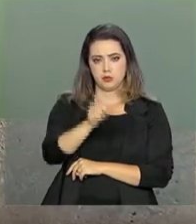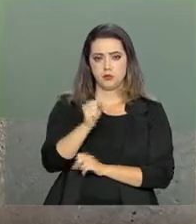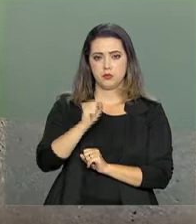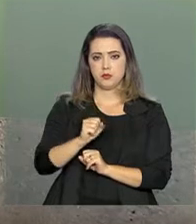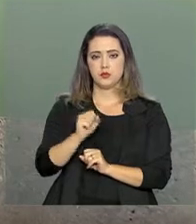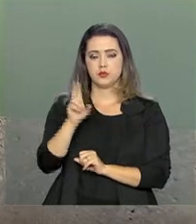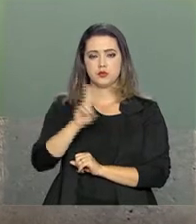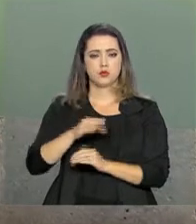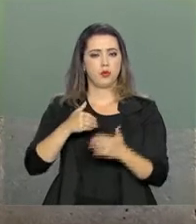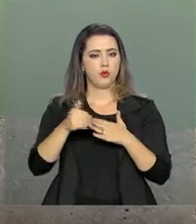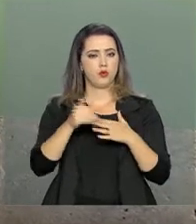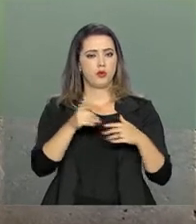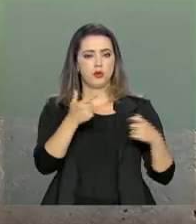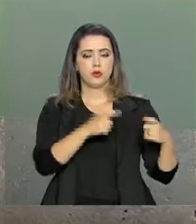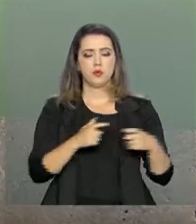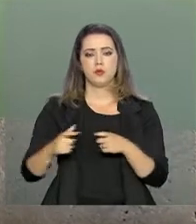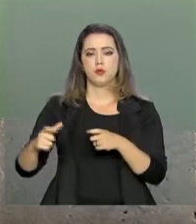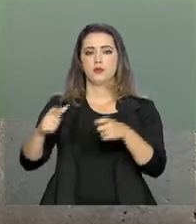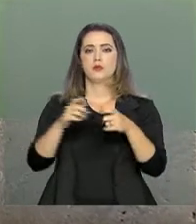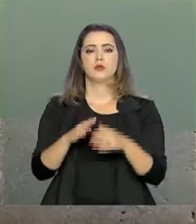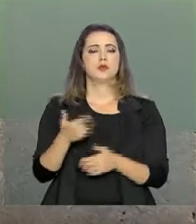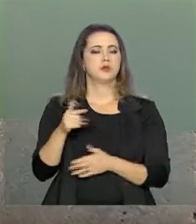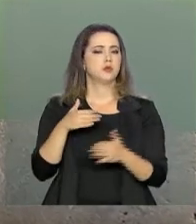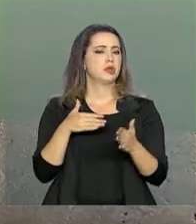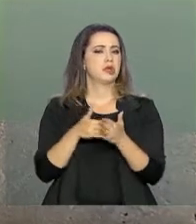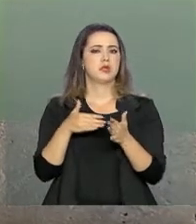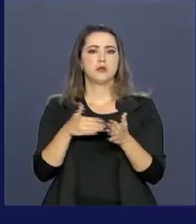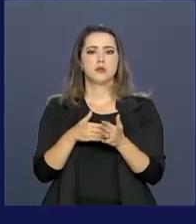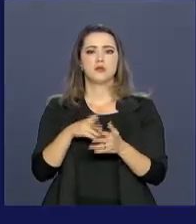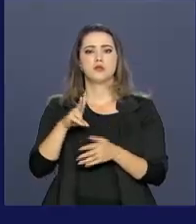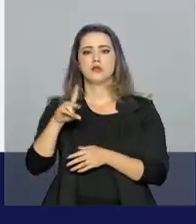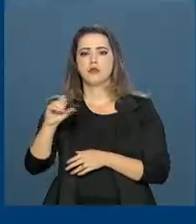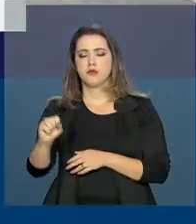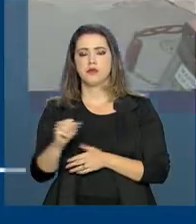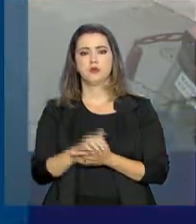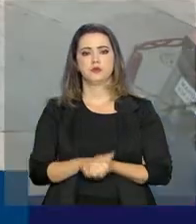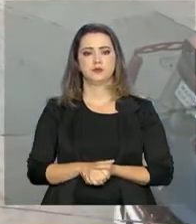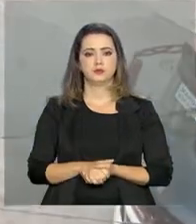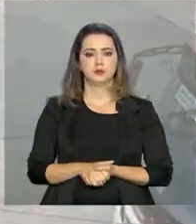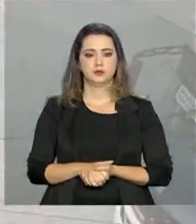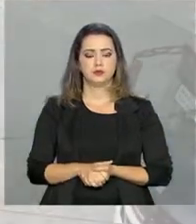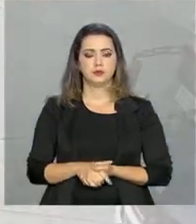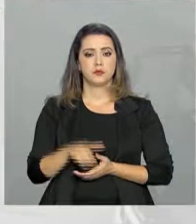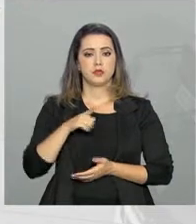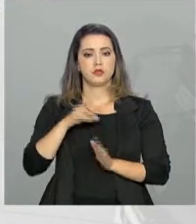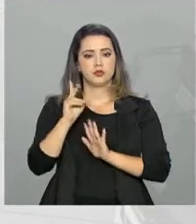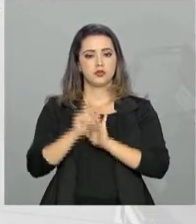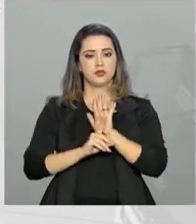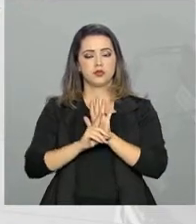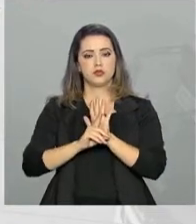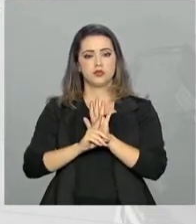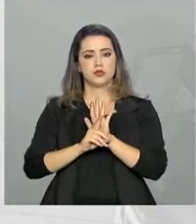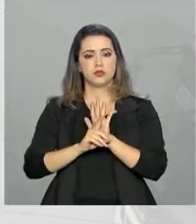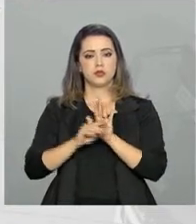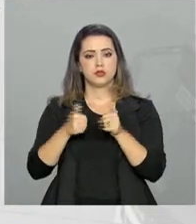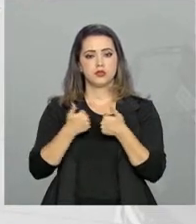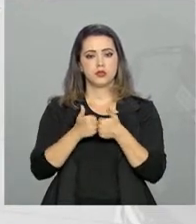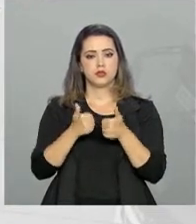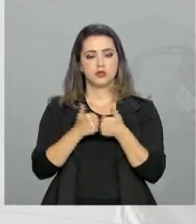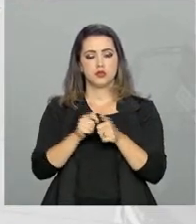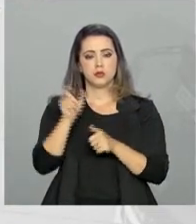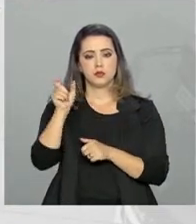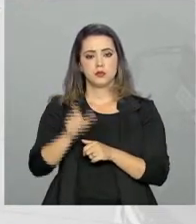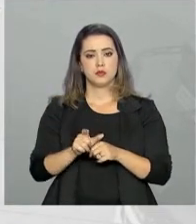pode usar qualquer outro assento. Sem limitação, enquanto tiver vaga. Para ter direito à passagem, a pessoa com deficiência ou com